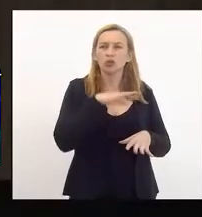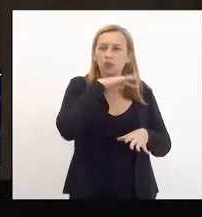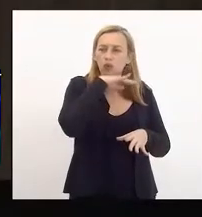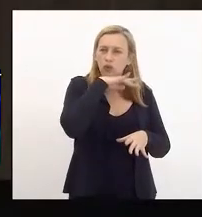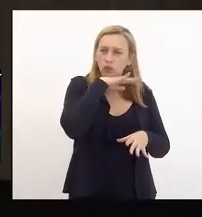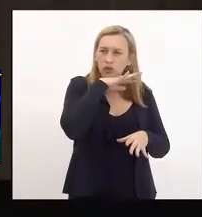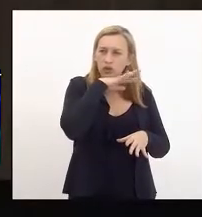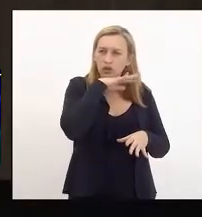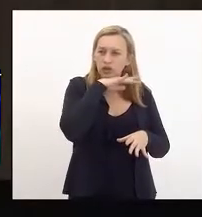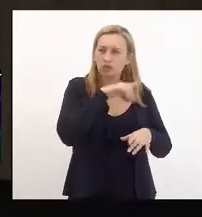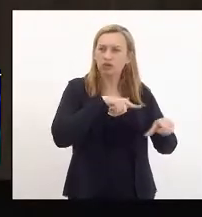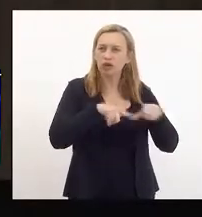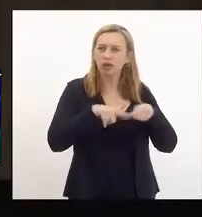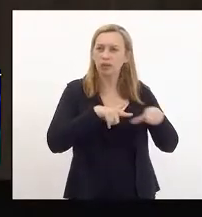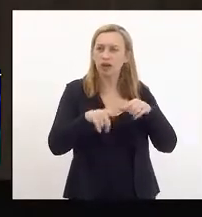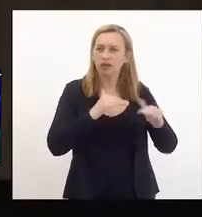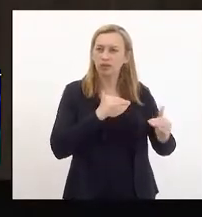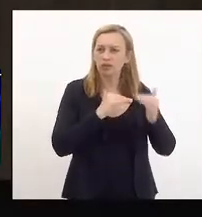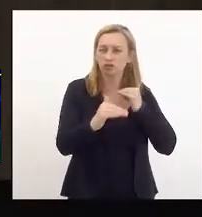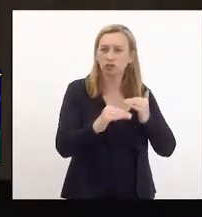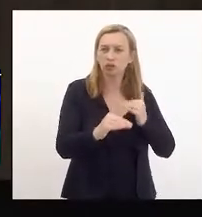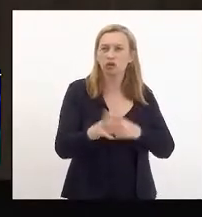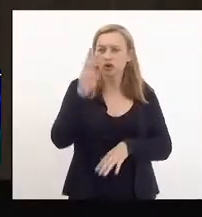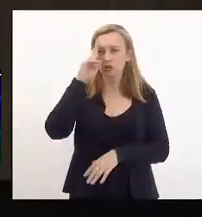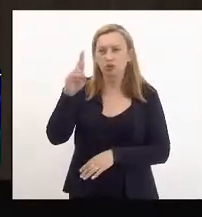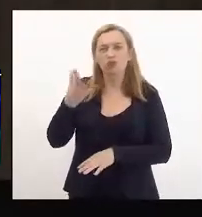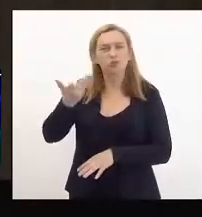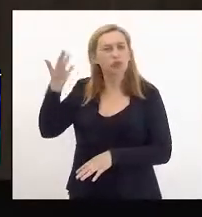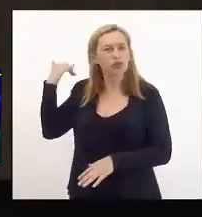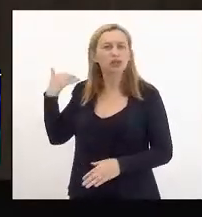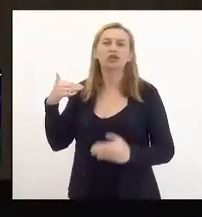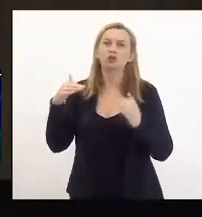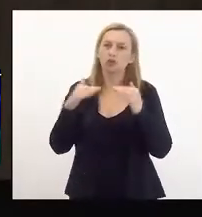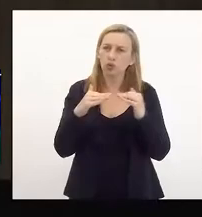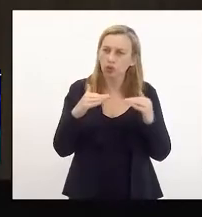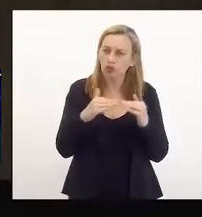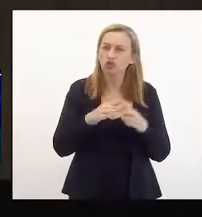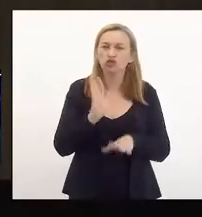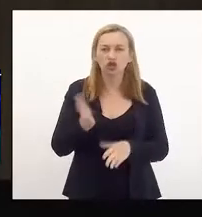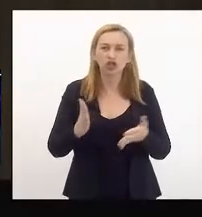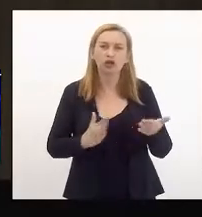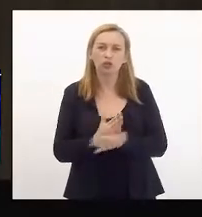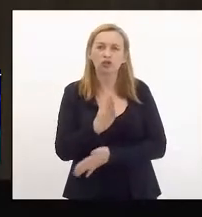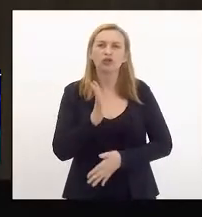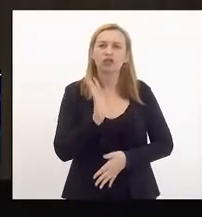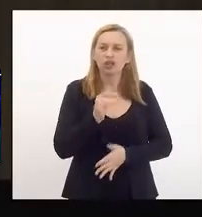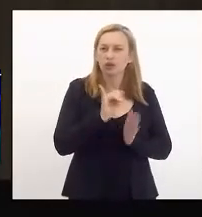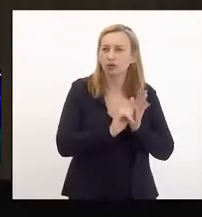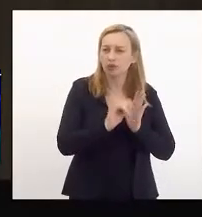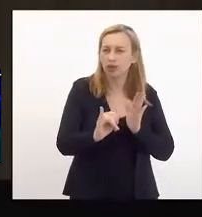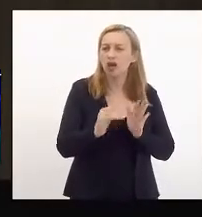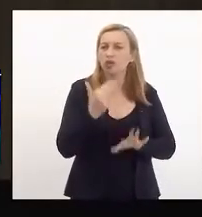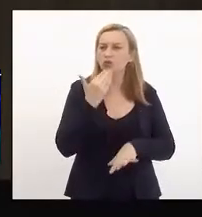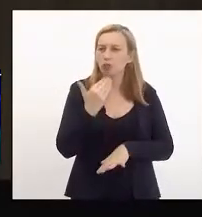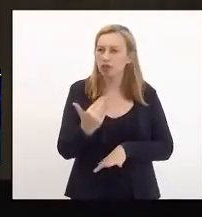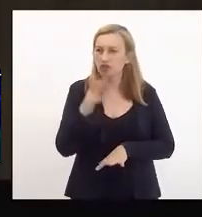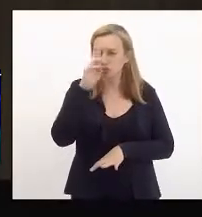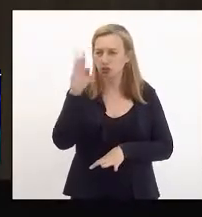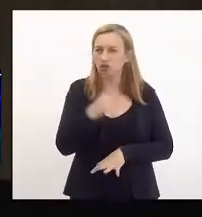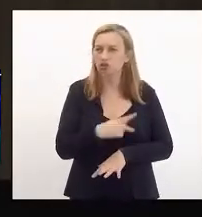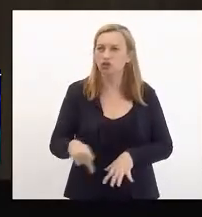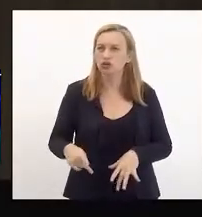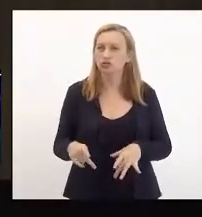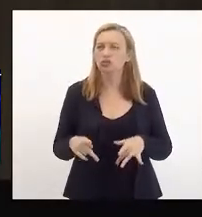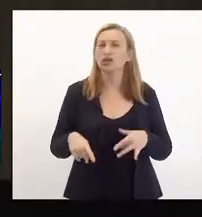vossa excelência, na época, concordou que iria, que já estava aprovado e que iria publicar. Então, estou solicitando, senhor, mais uma